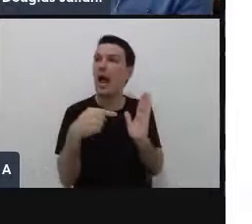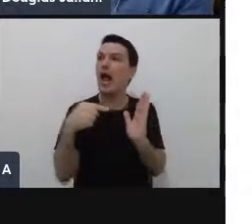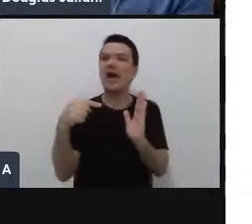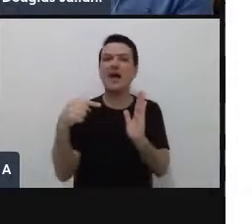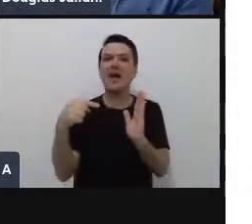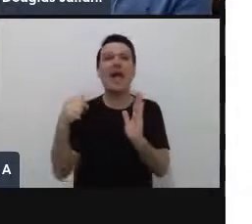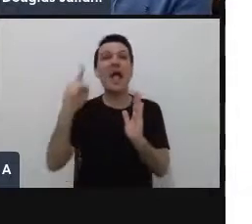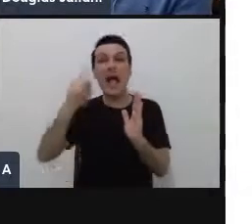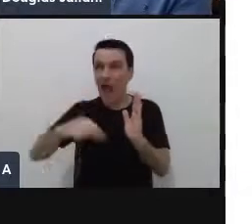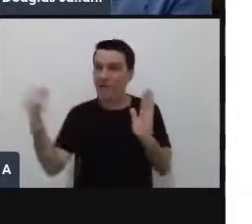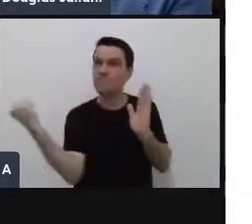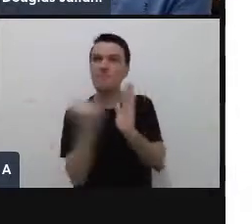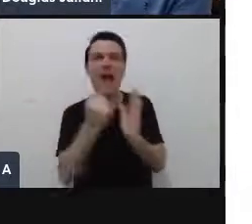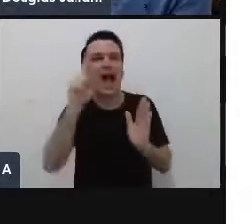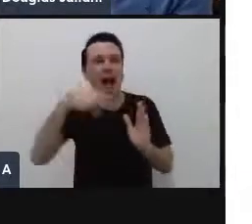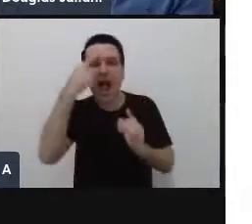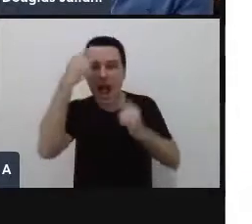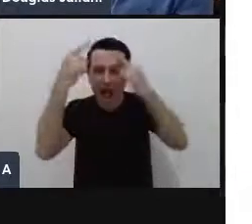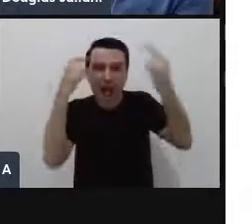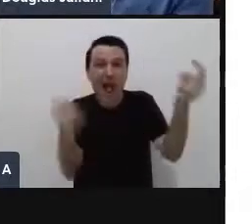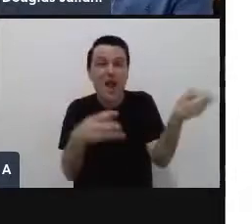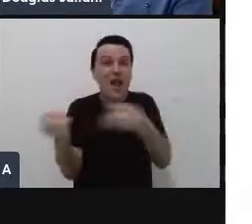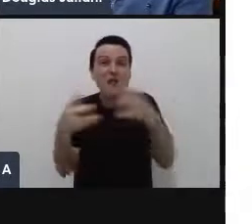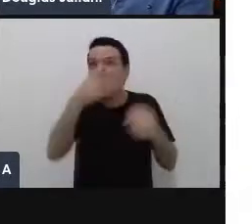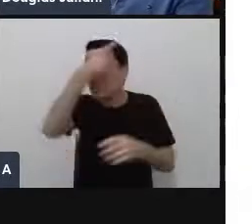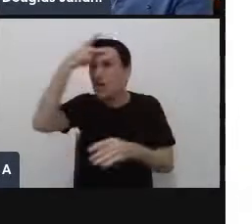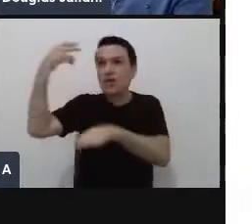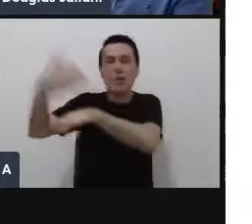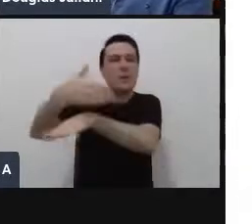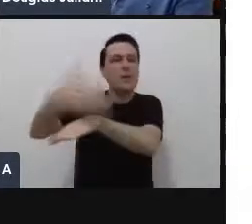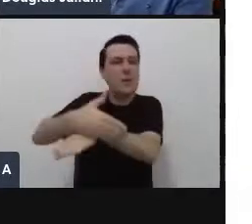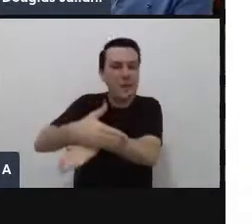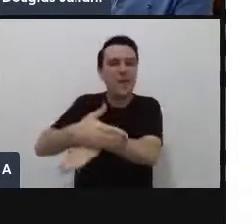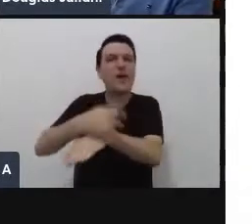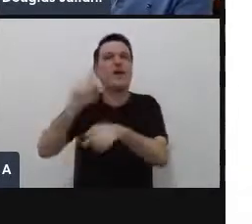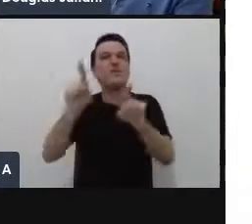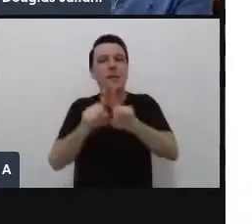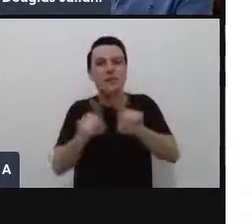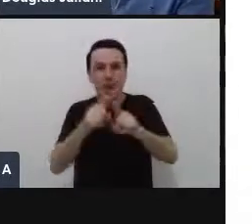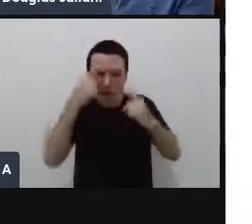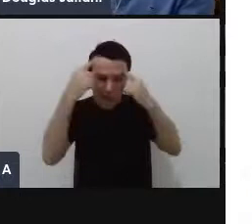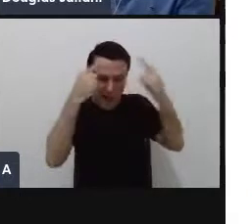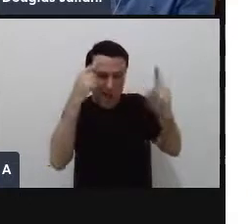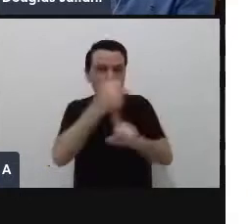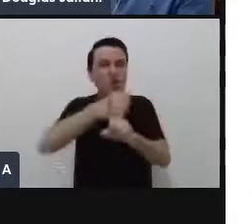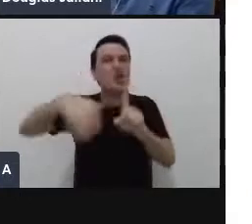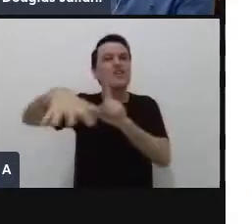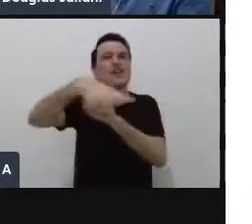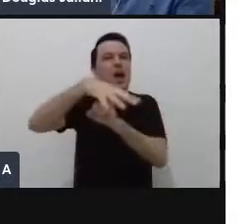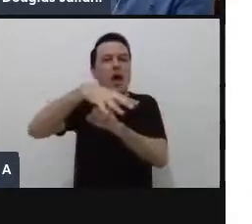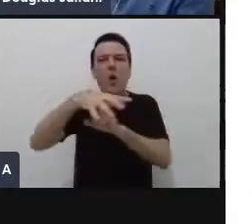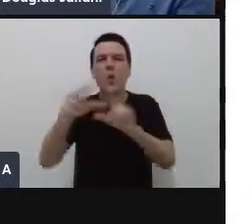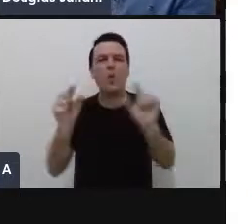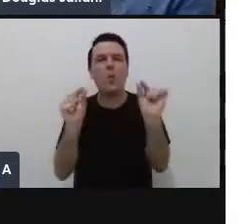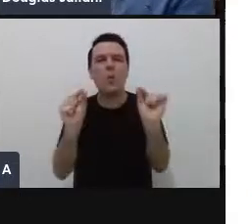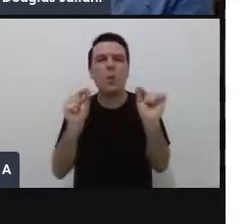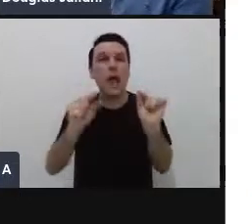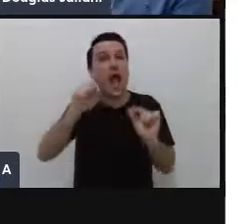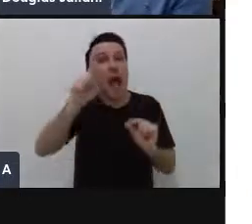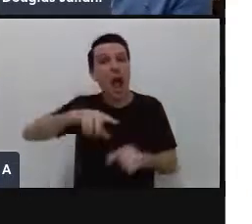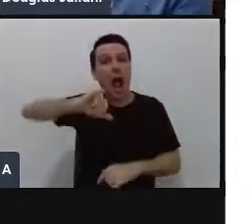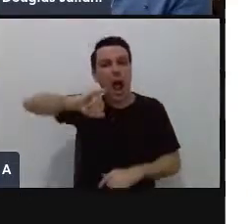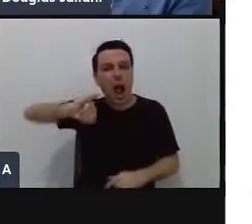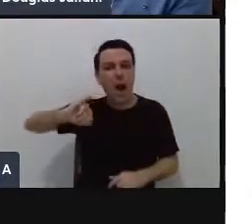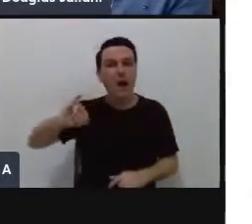Então, é um exemplo de inovação aberta e também, mais recentemente, inovação social, que busca trazer, aproveitar